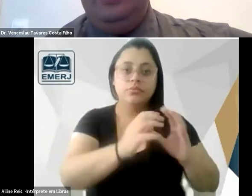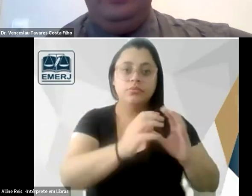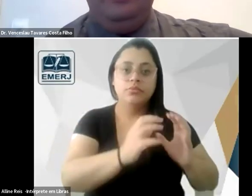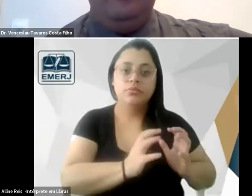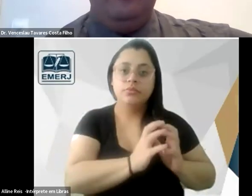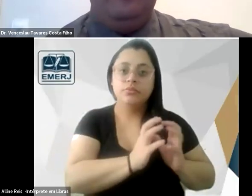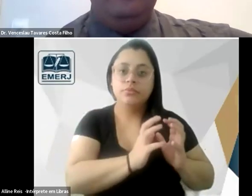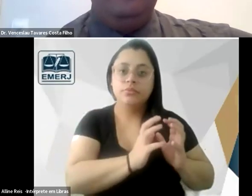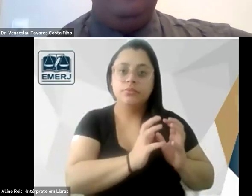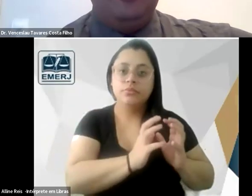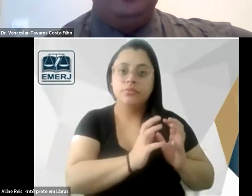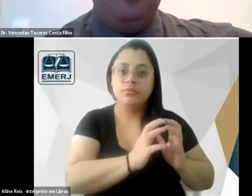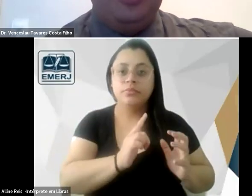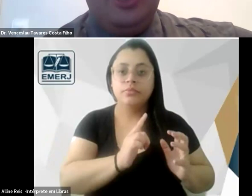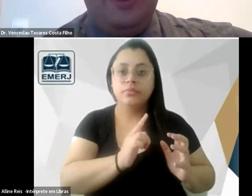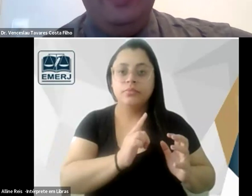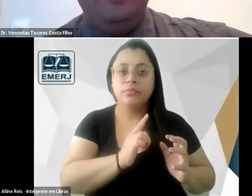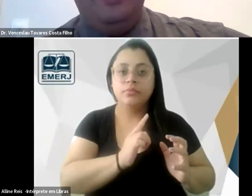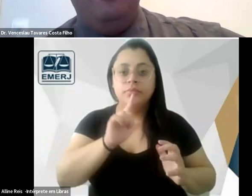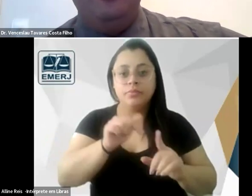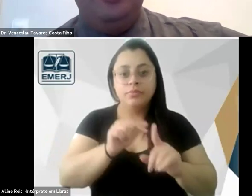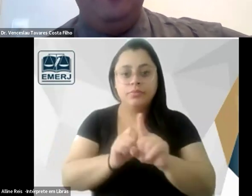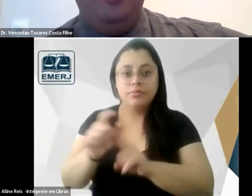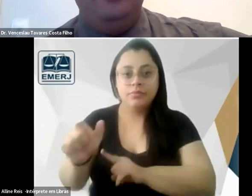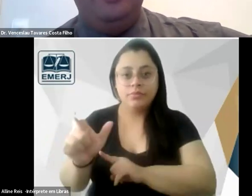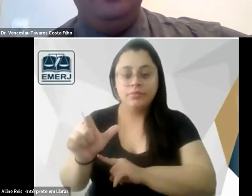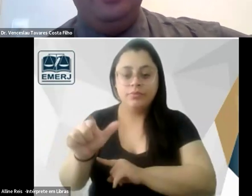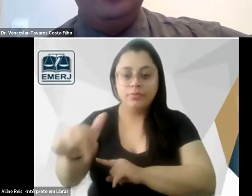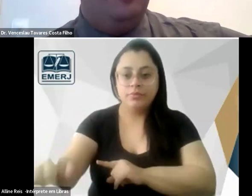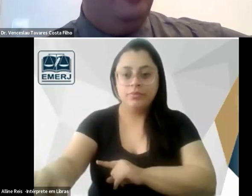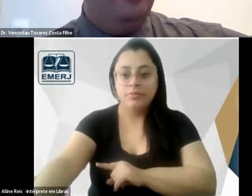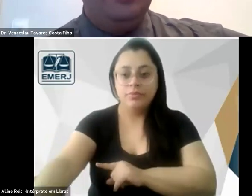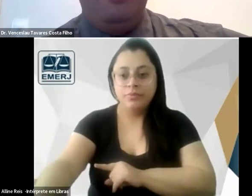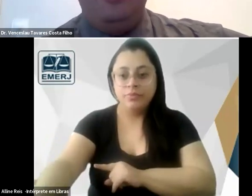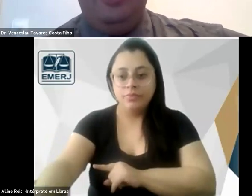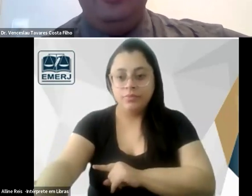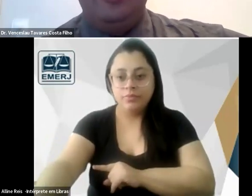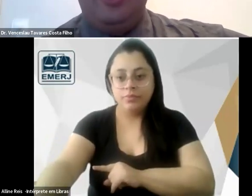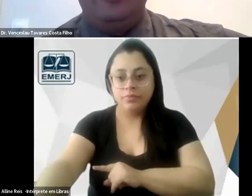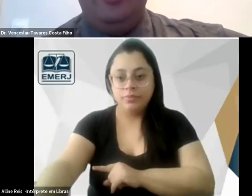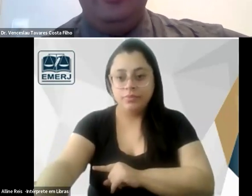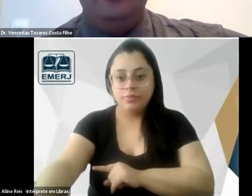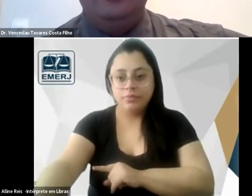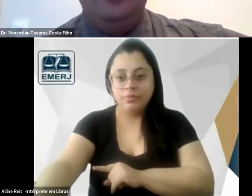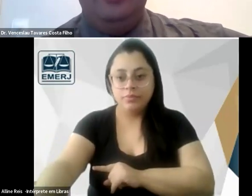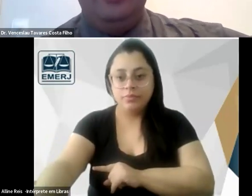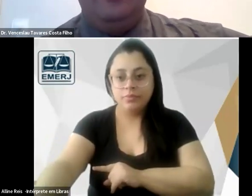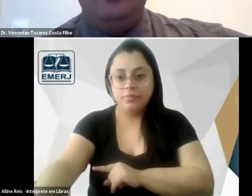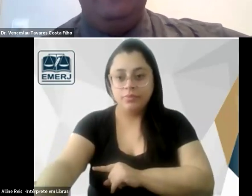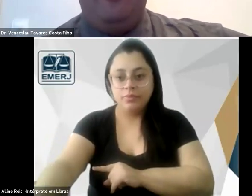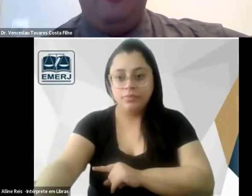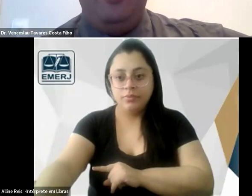e que vão ser expulsos também posteriormente e é justamente dessa biblioteca dos oratorianos